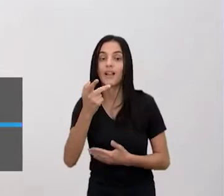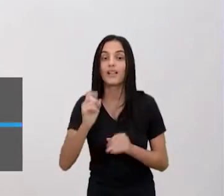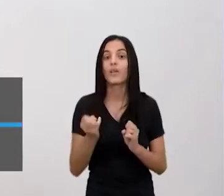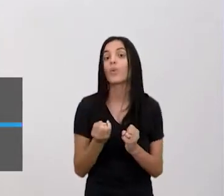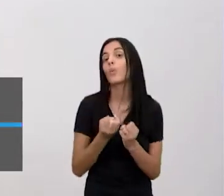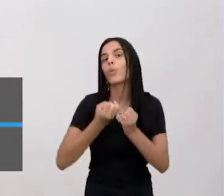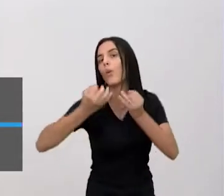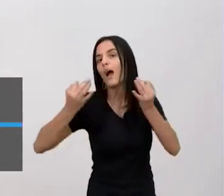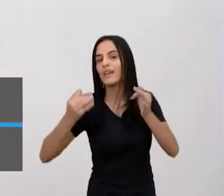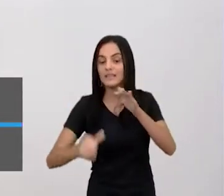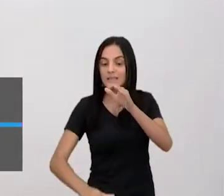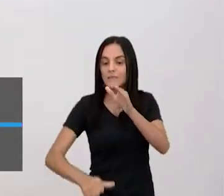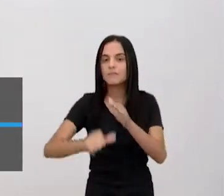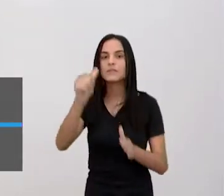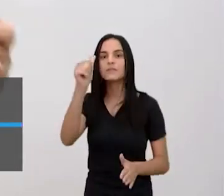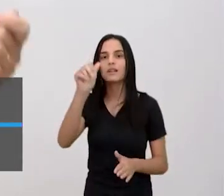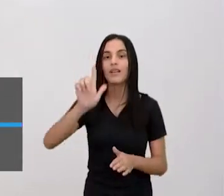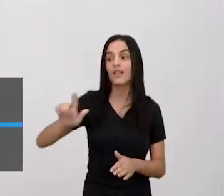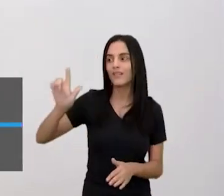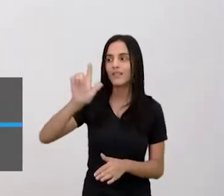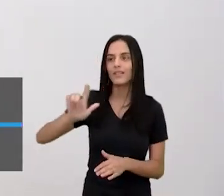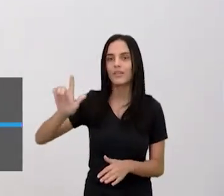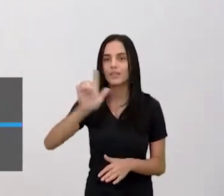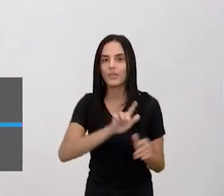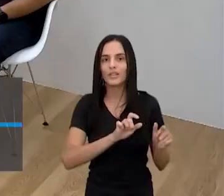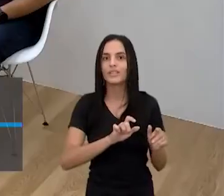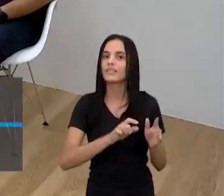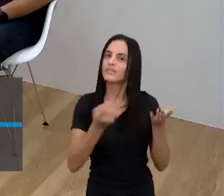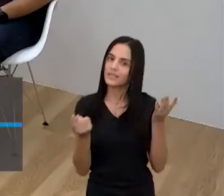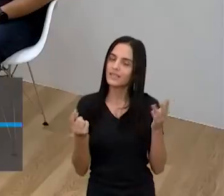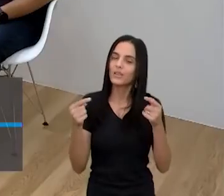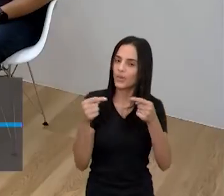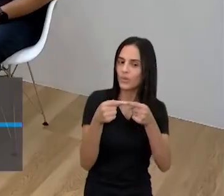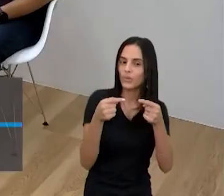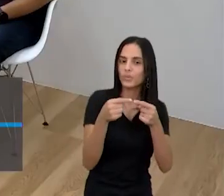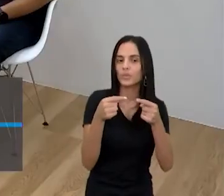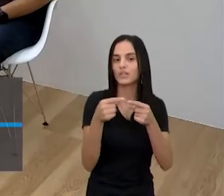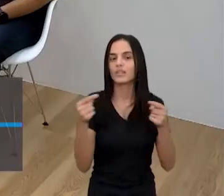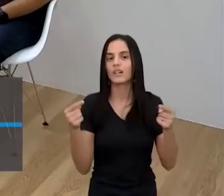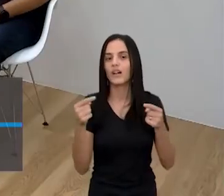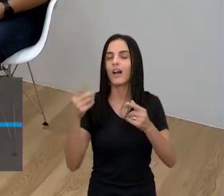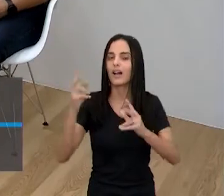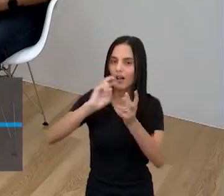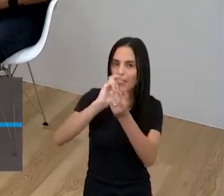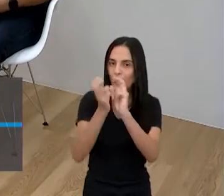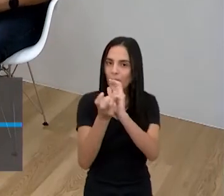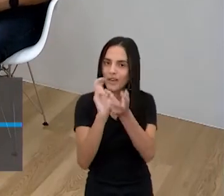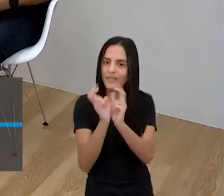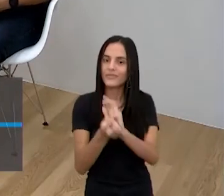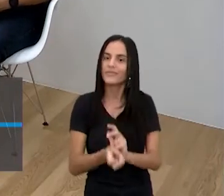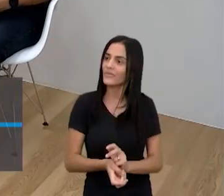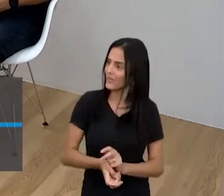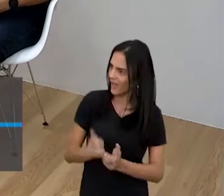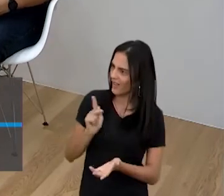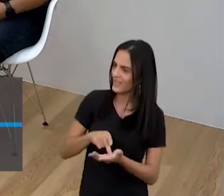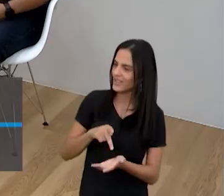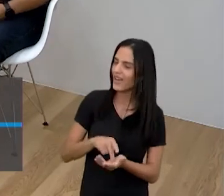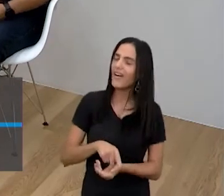quais foram as primeiras literaturas que apareceram o Karatê, não, a capoeira. Nossa, verdade?